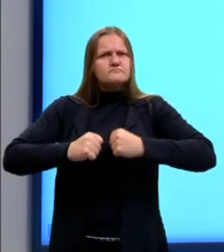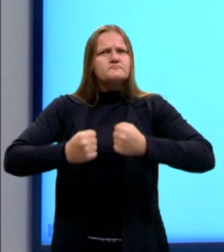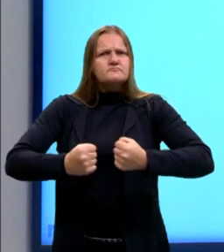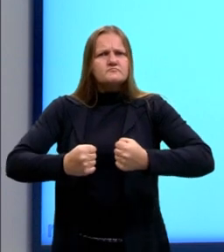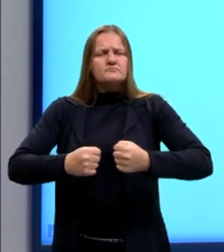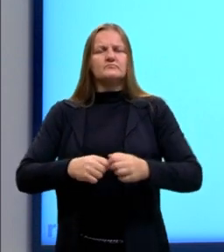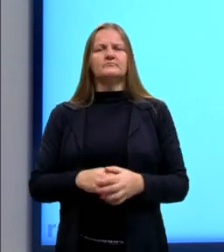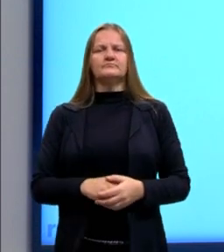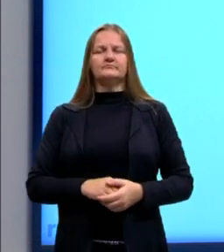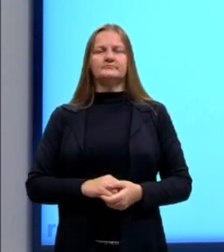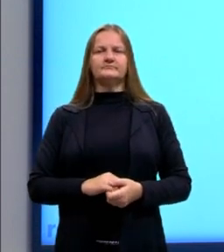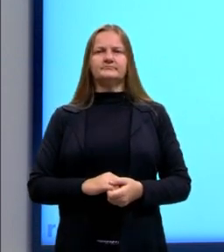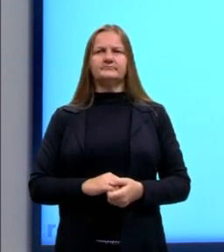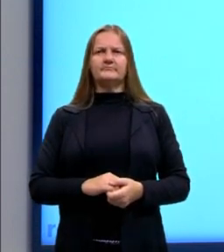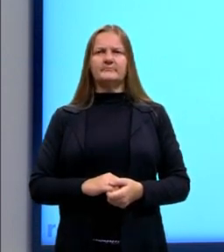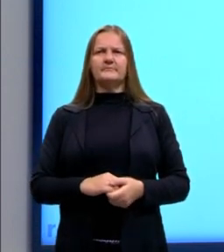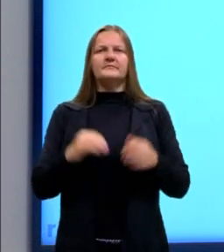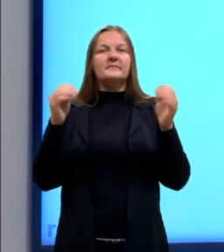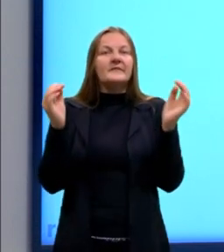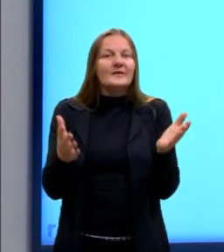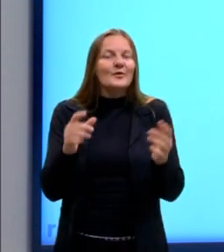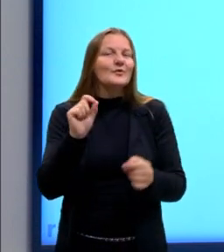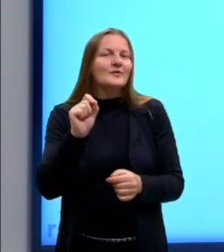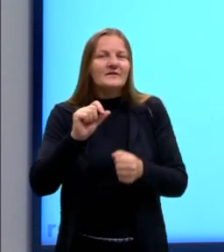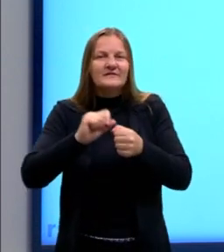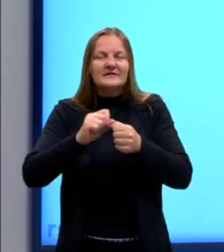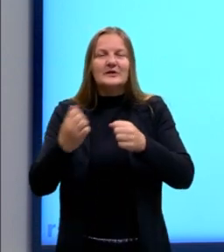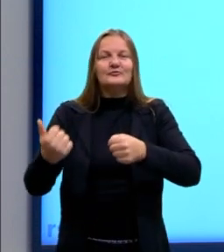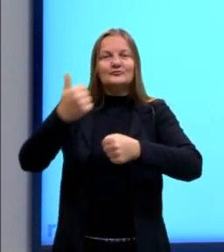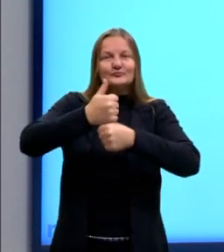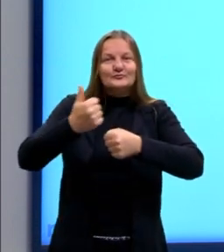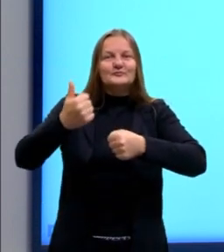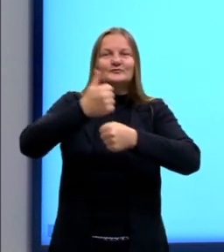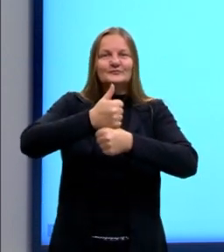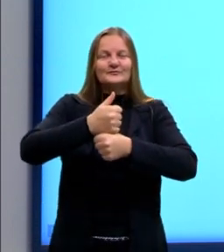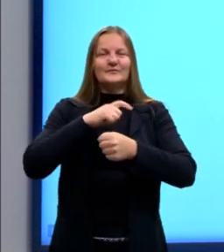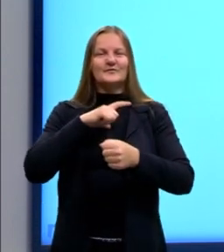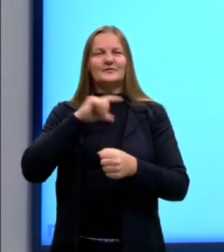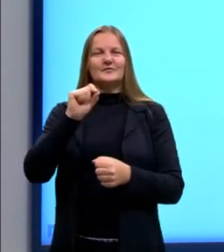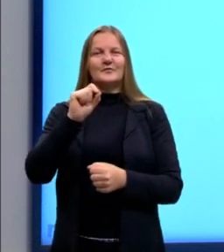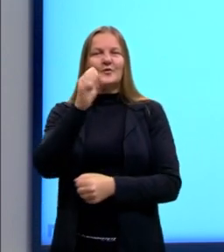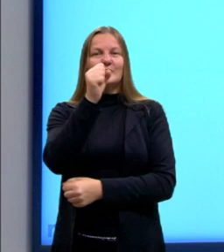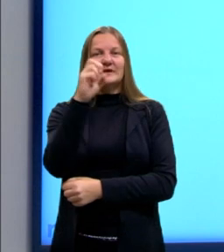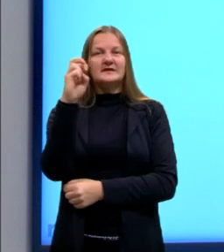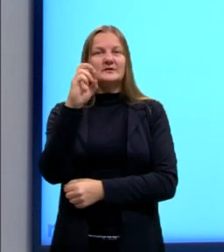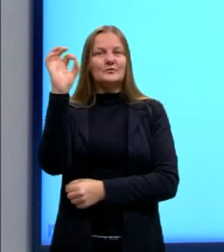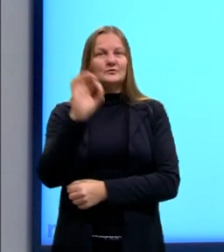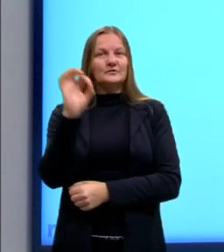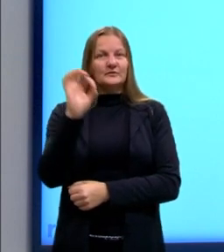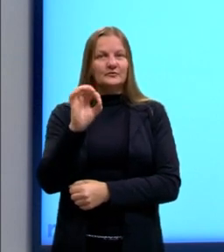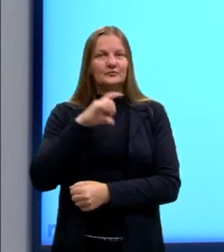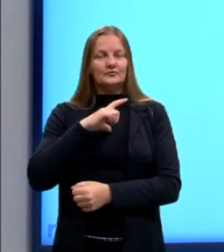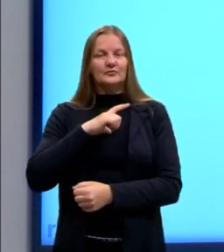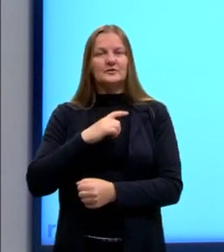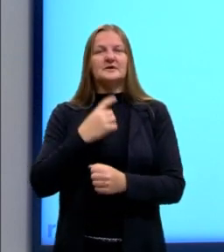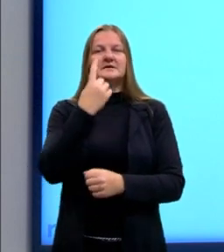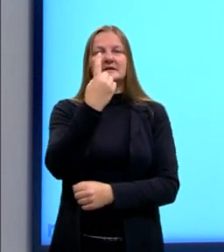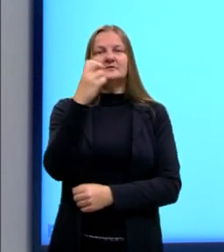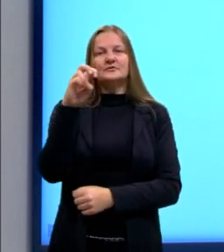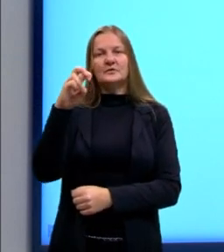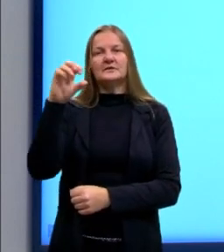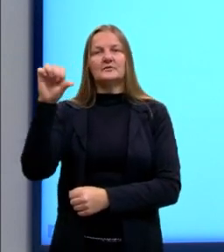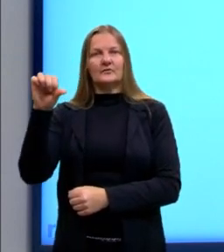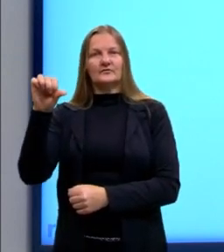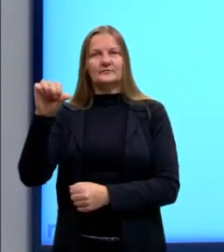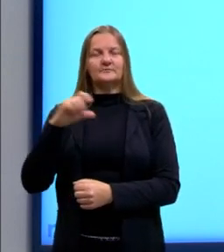físico. Agora, nós substituímos, agora ficou 85% de 159.